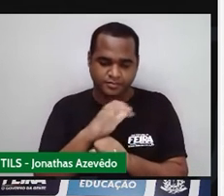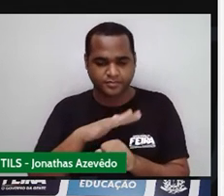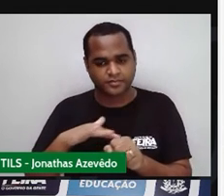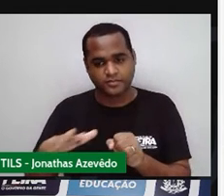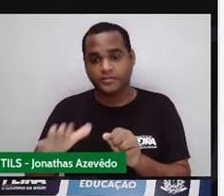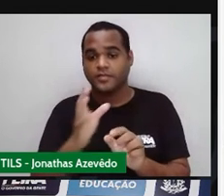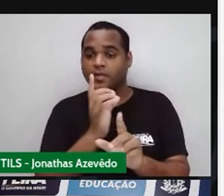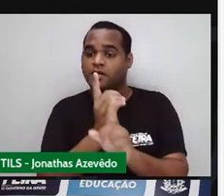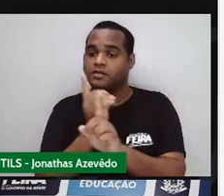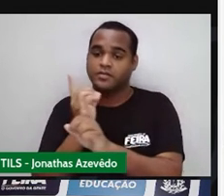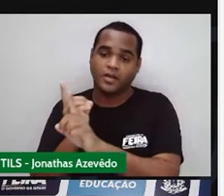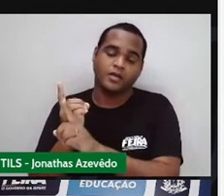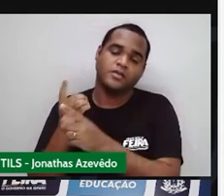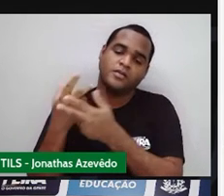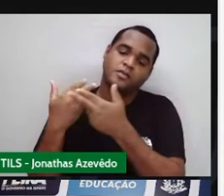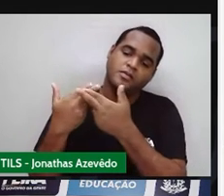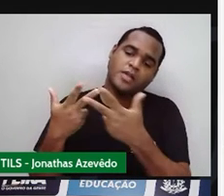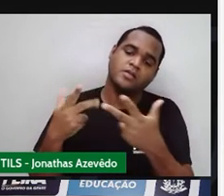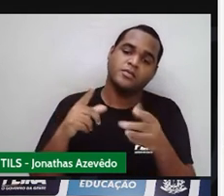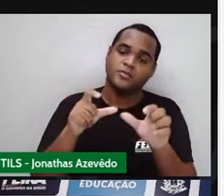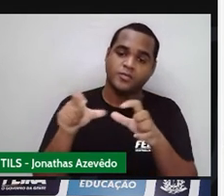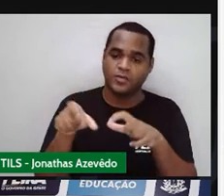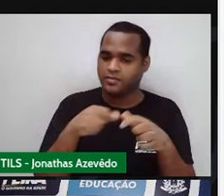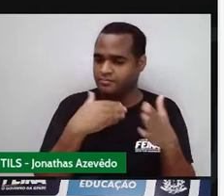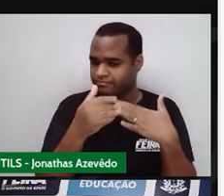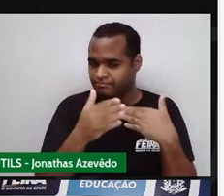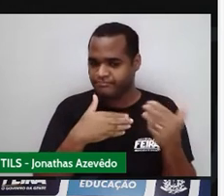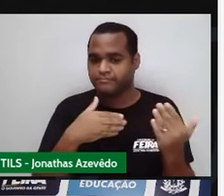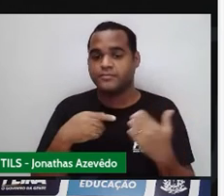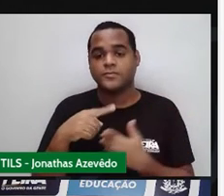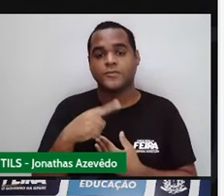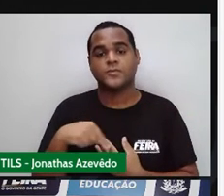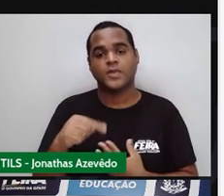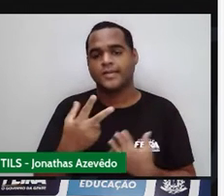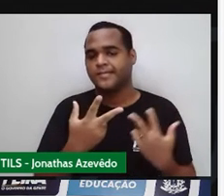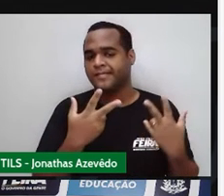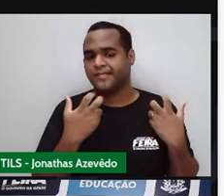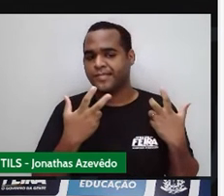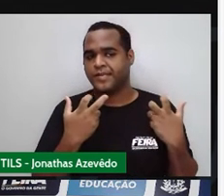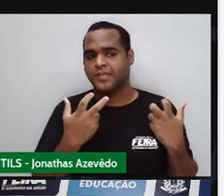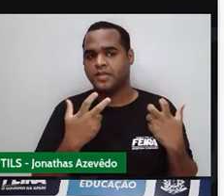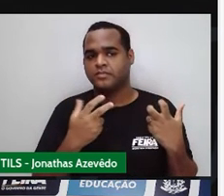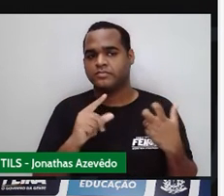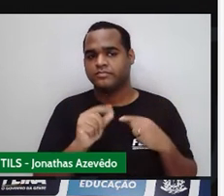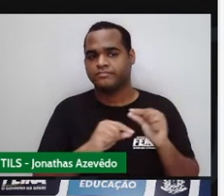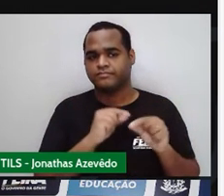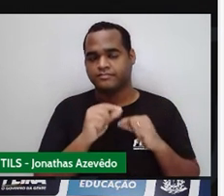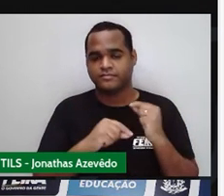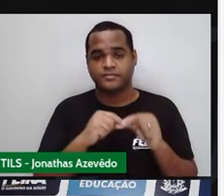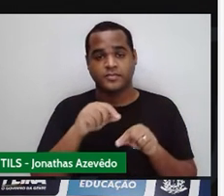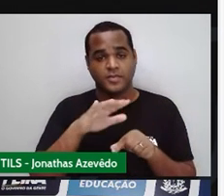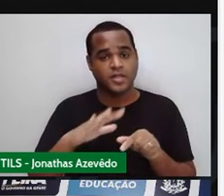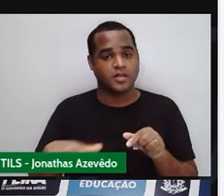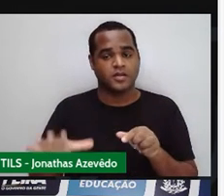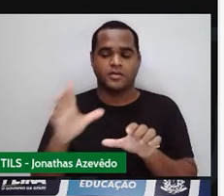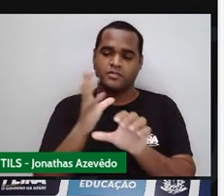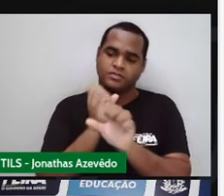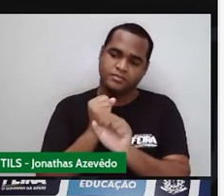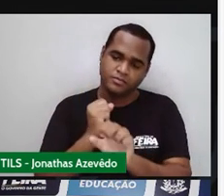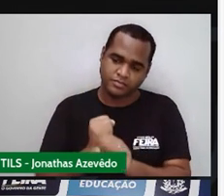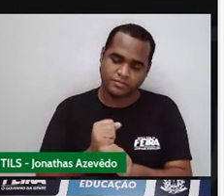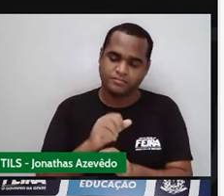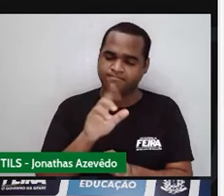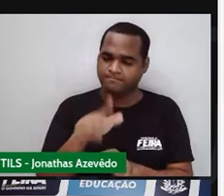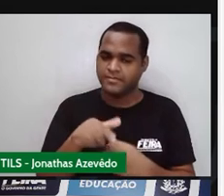trapézio. Então, olha só. A gente acabou de ver que a área de um trapézio